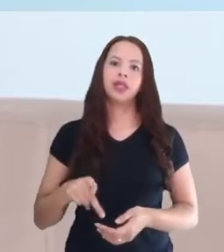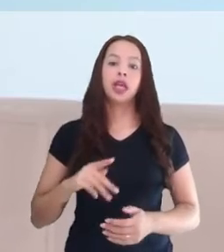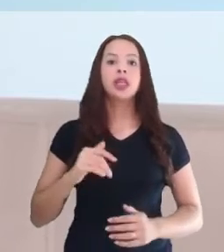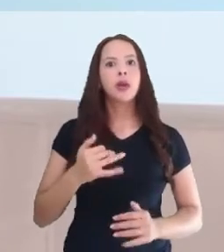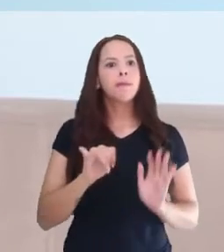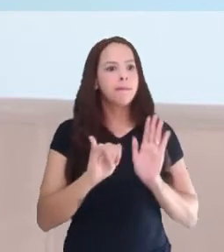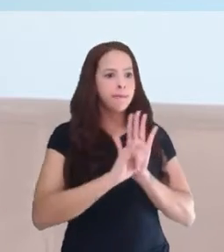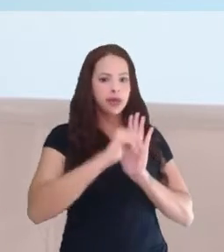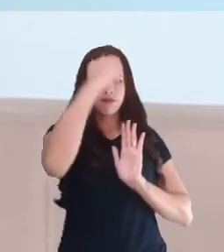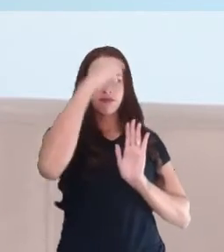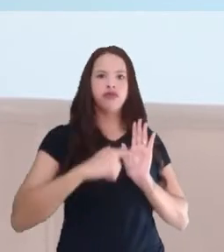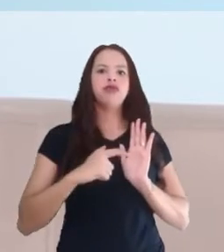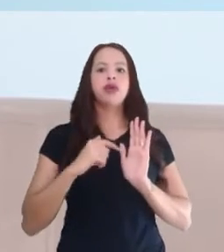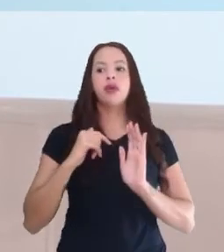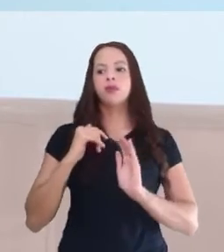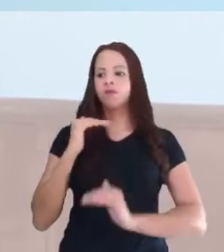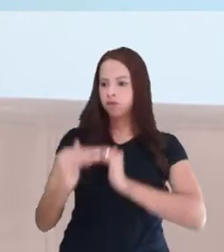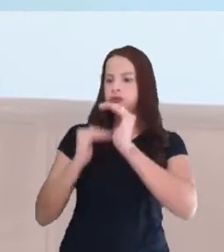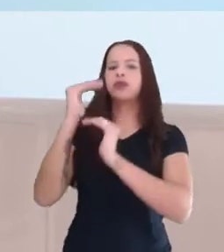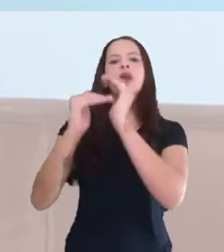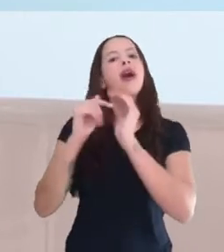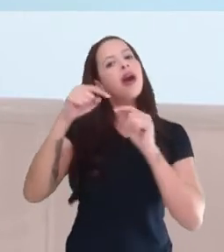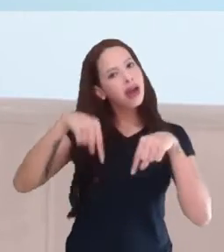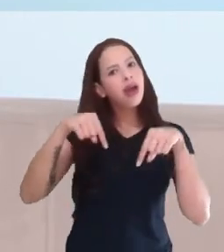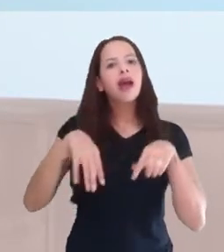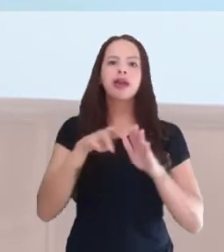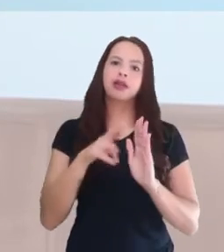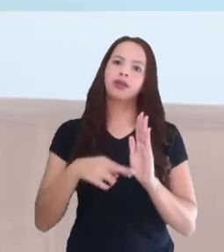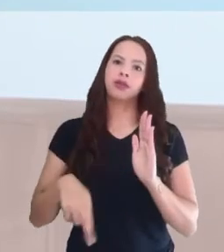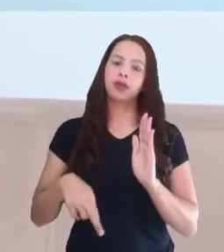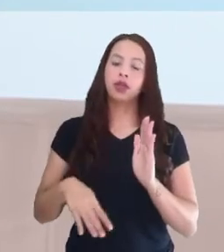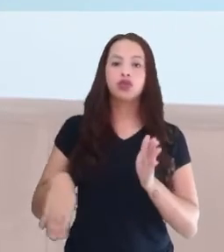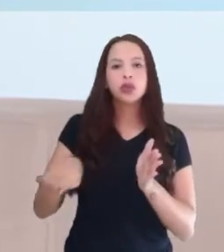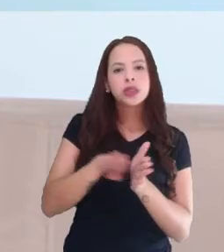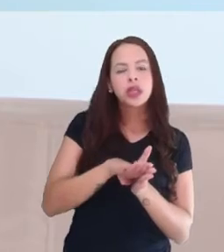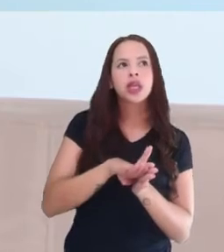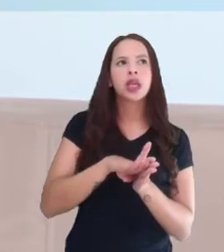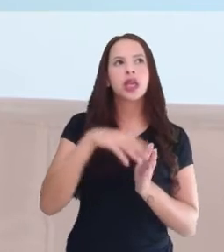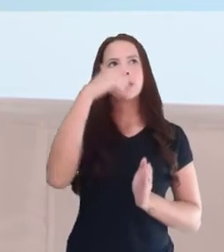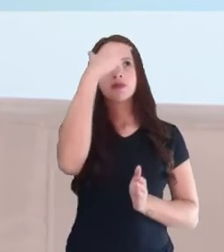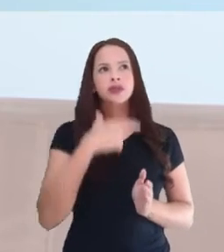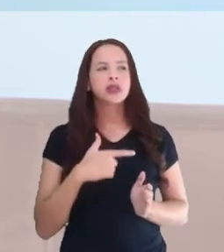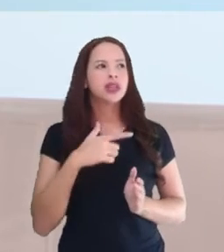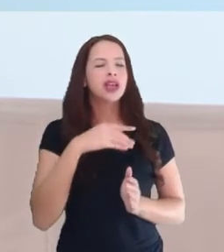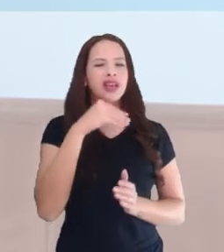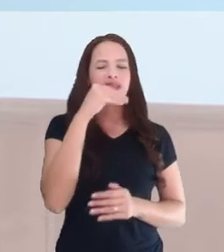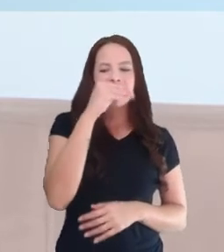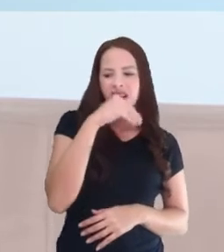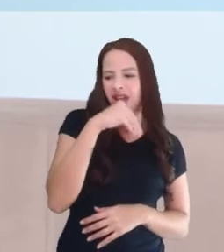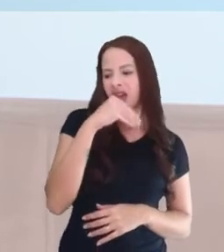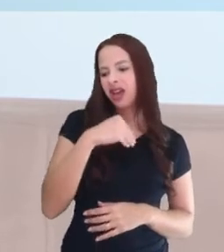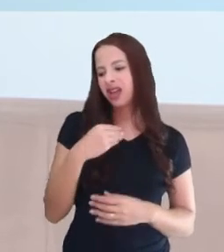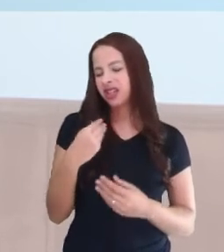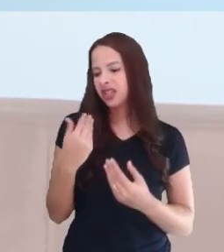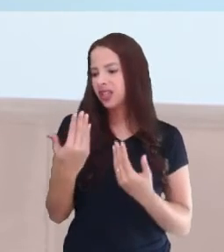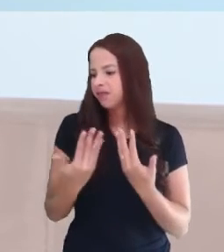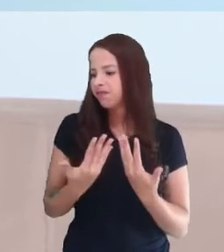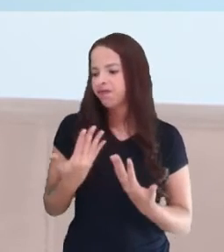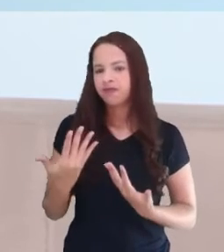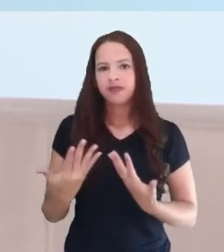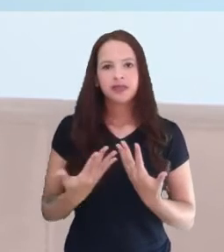dentro da universidade, né? Eu entrei em uma Samara na universidade, uma Samara frágil, uma Samara